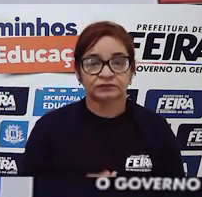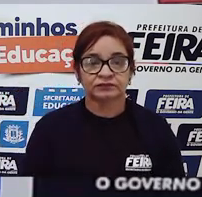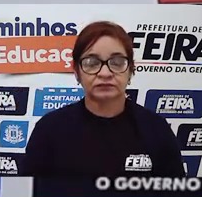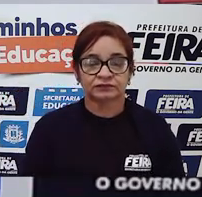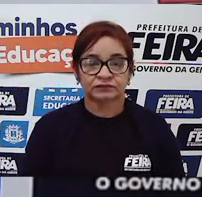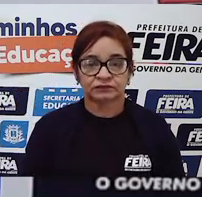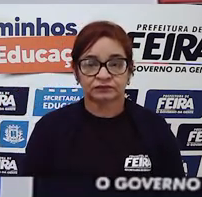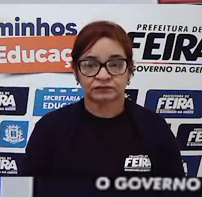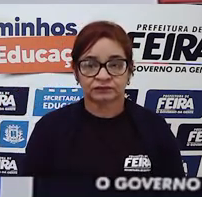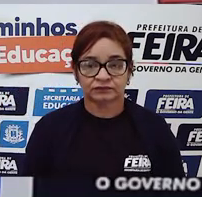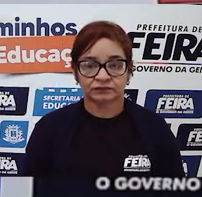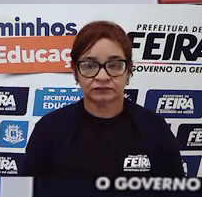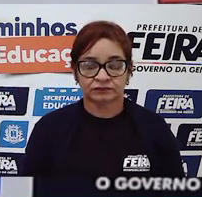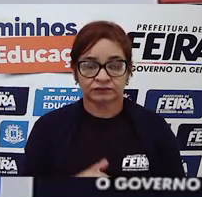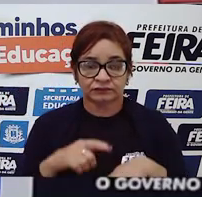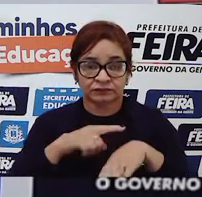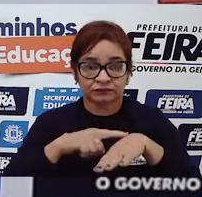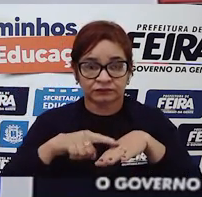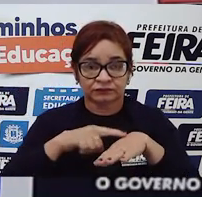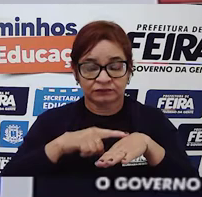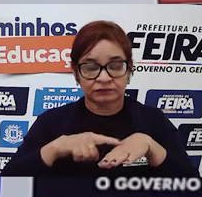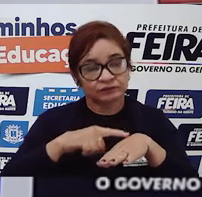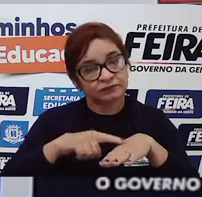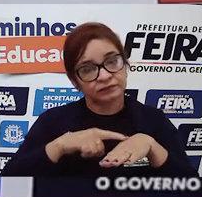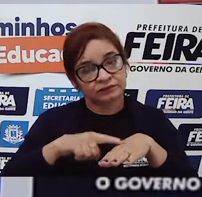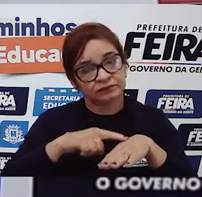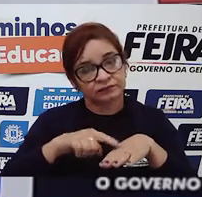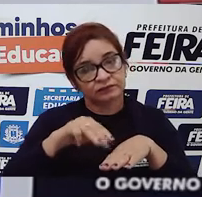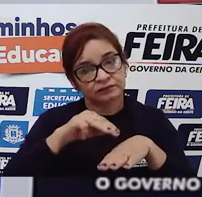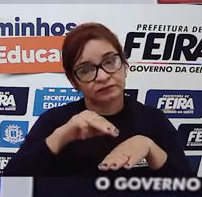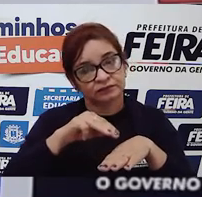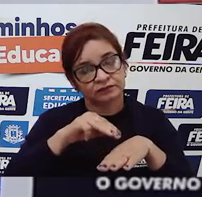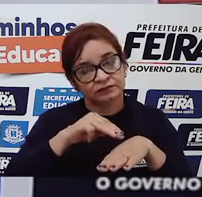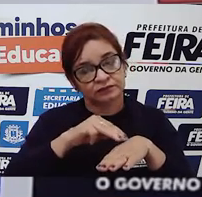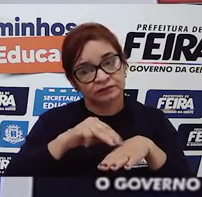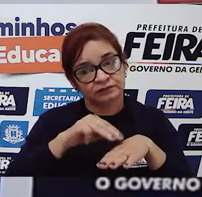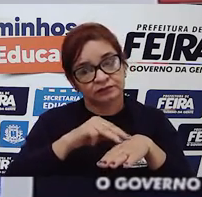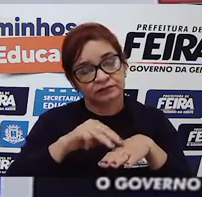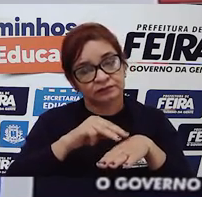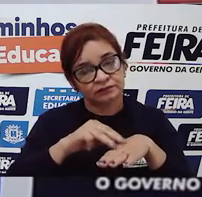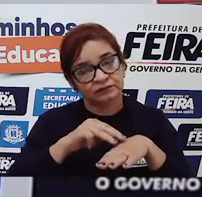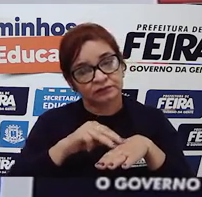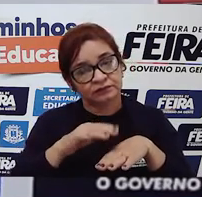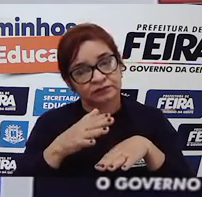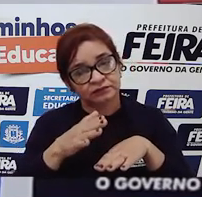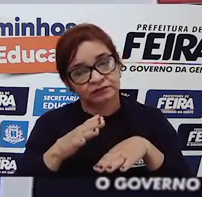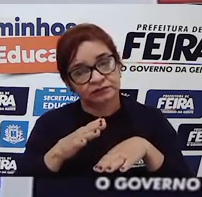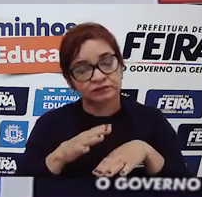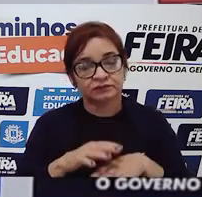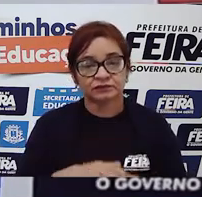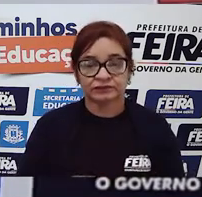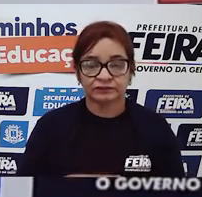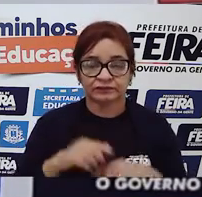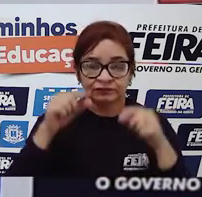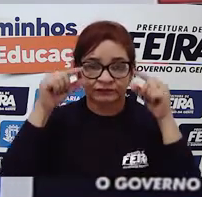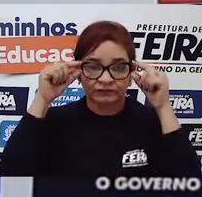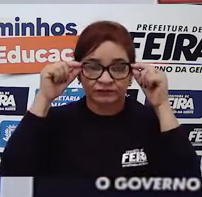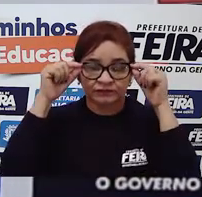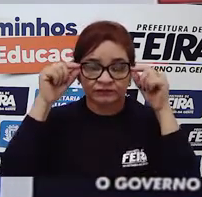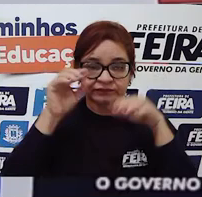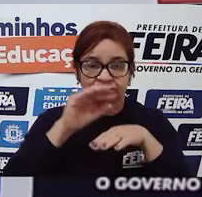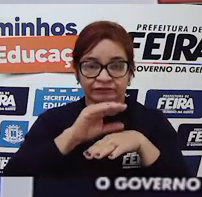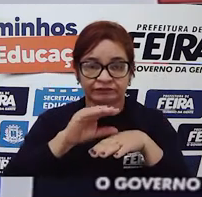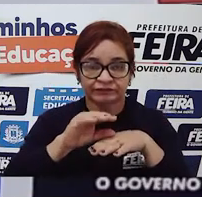sou afrodescendente de pele, de pele parda, tenho os olhos castanhos,